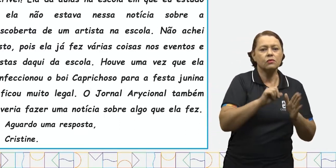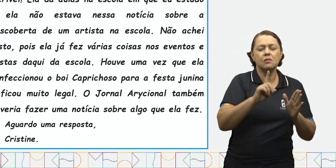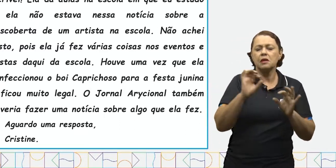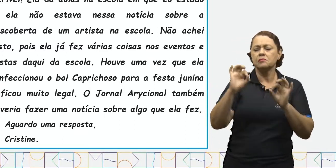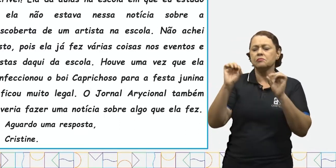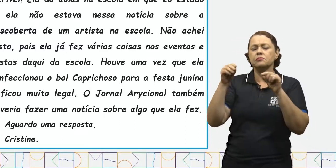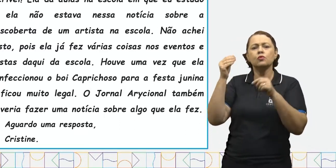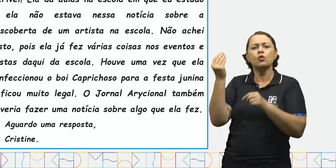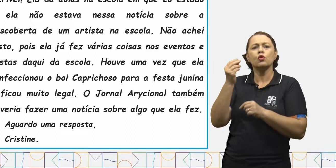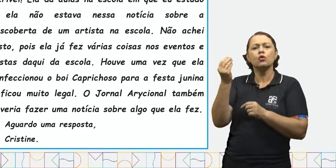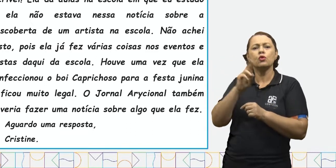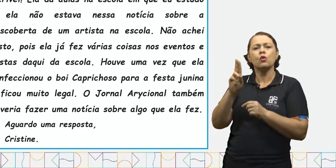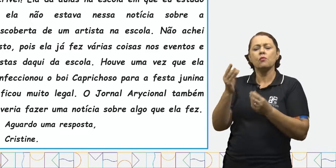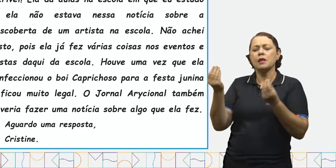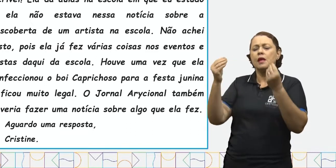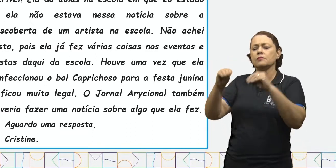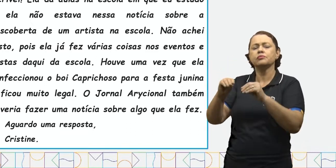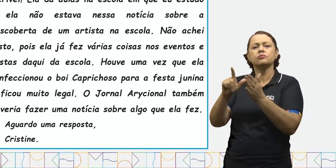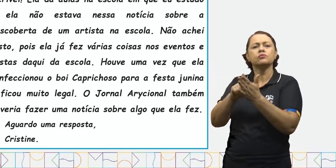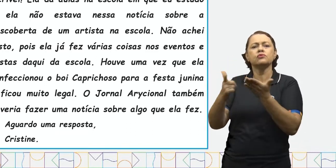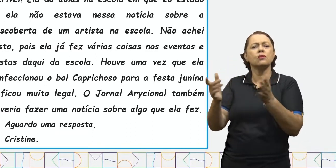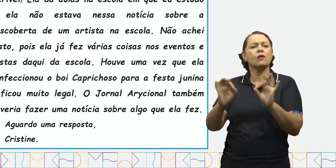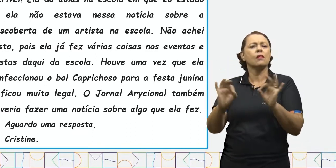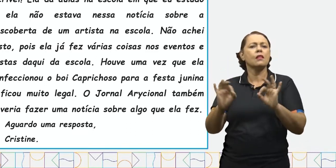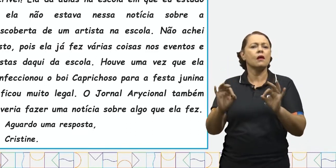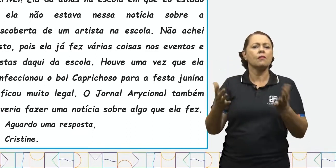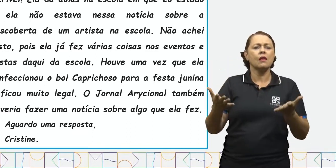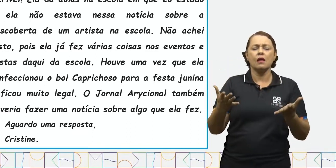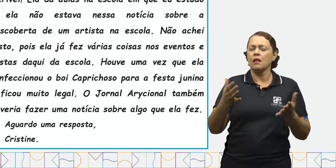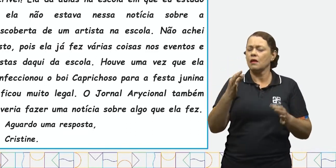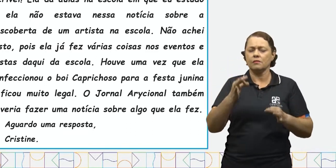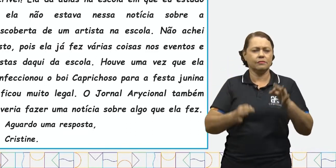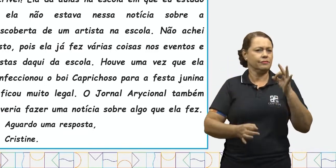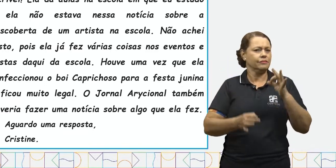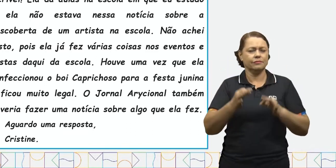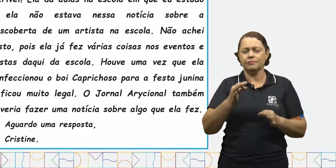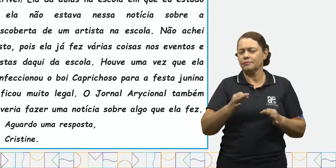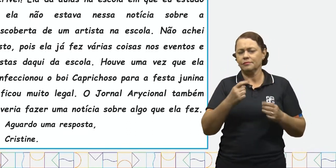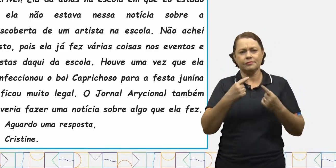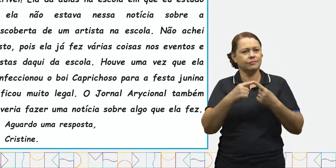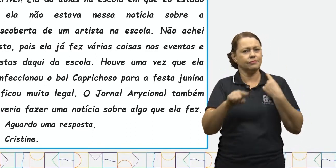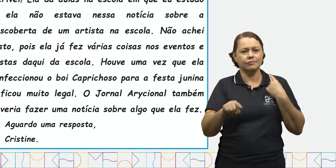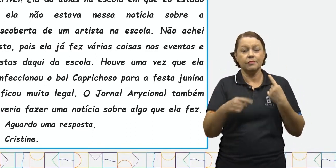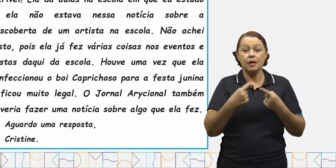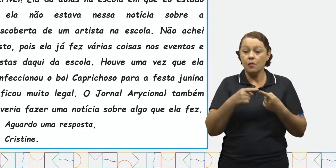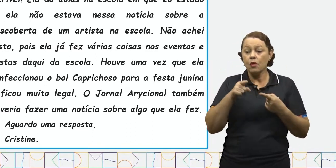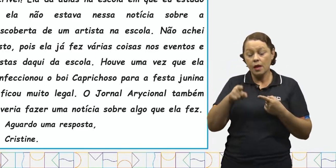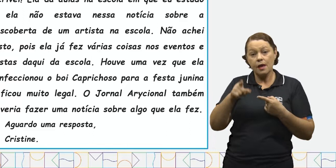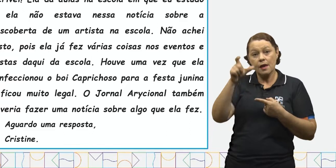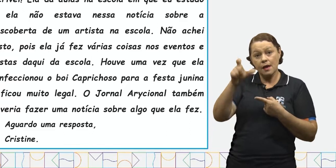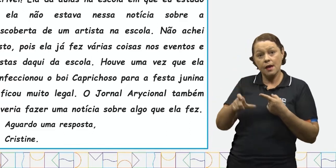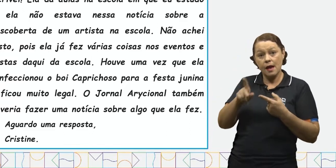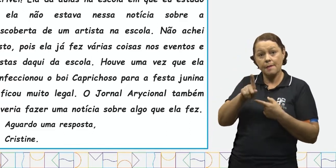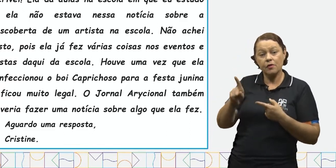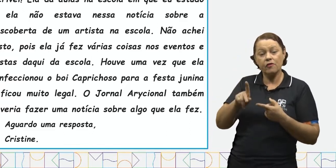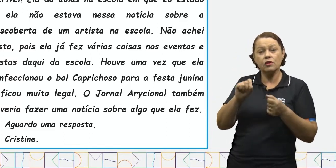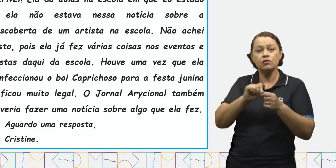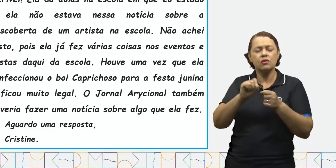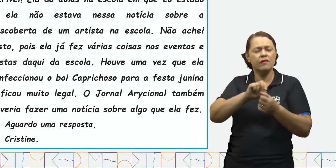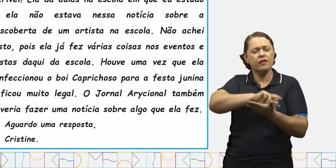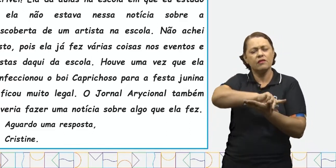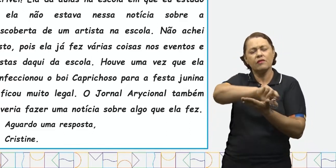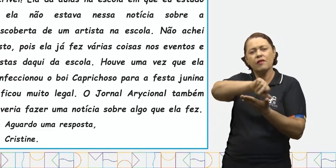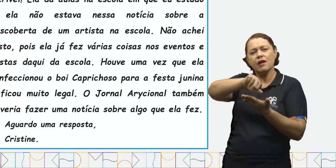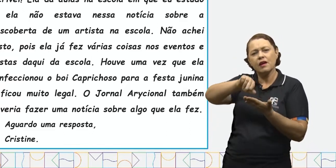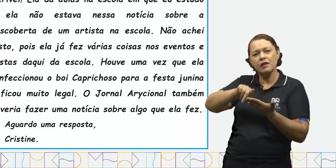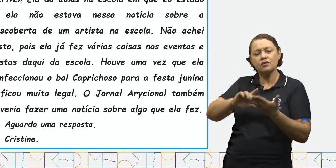sobre a descoberta de um artista na escola. Não achei justo, pois ela já fez várias coisas nos eventos e festas daqui